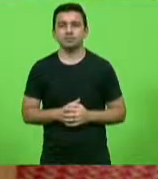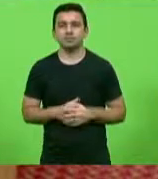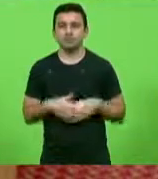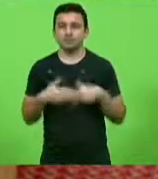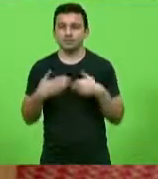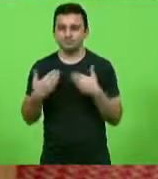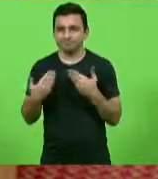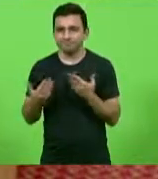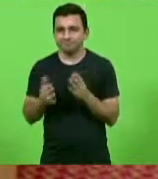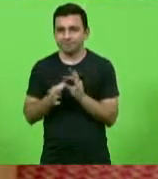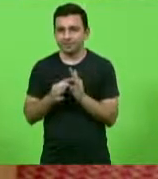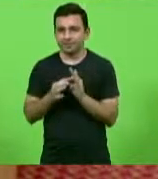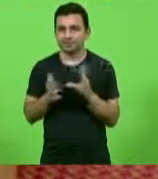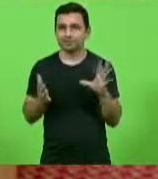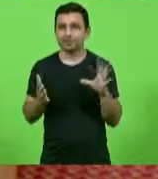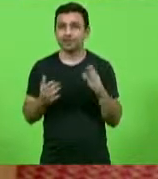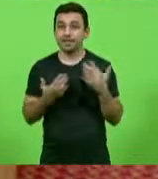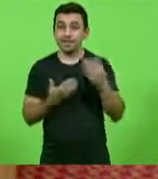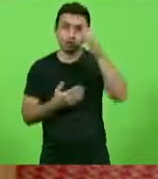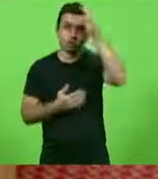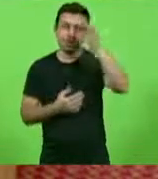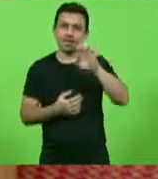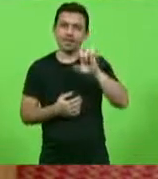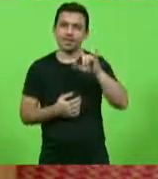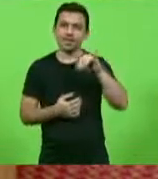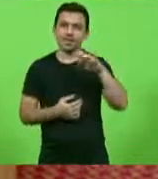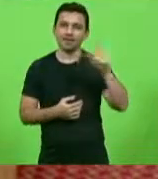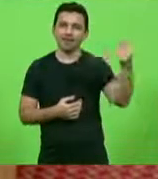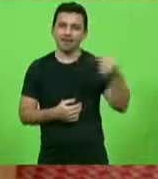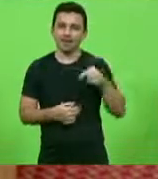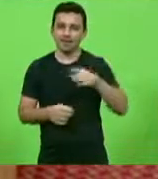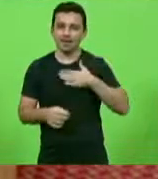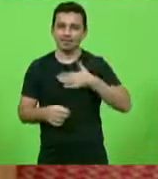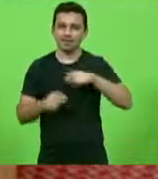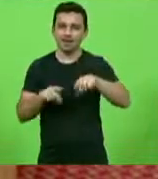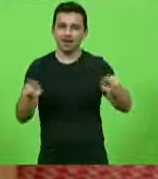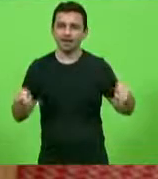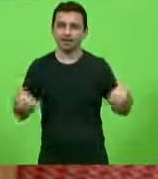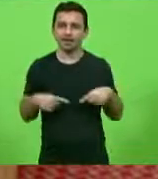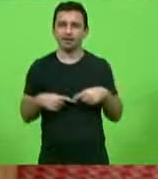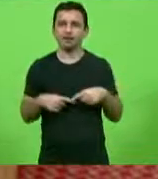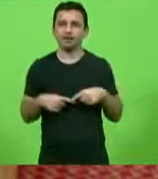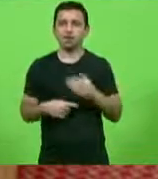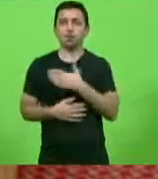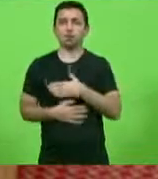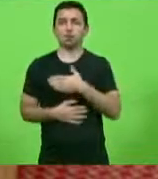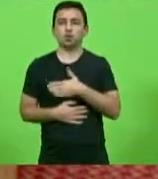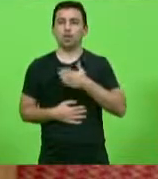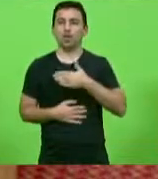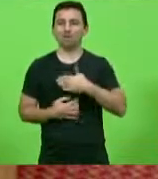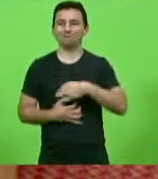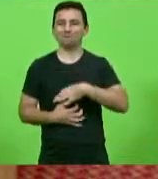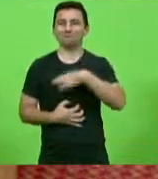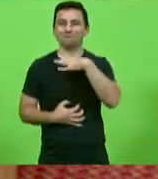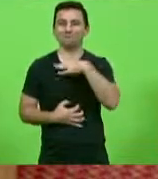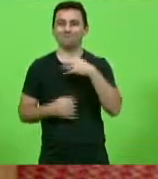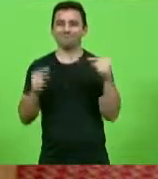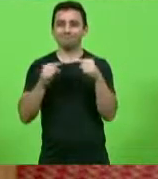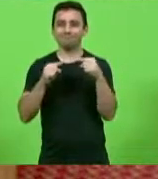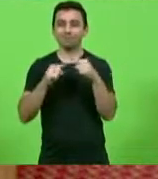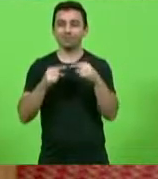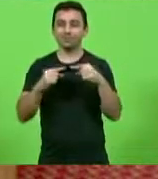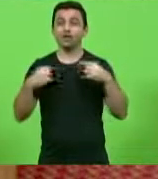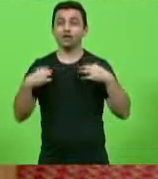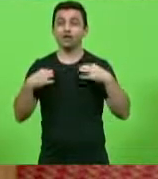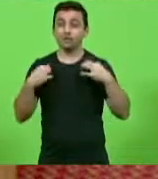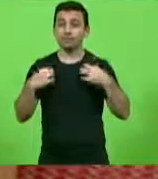sua permissão, tio Elias chegou no meu gabinete e gostou da minha gravata, que combinava com a